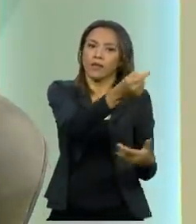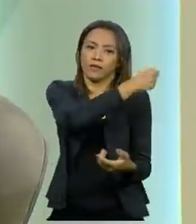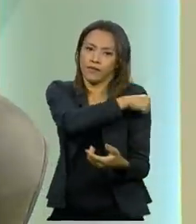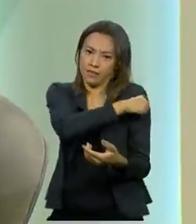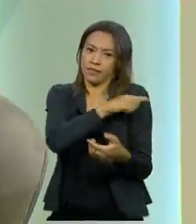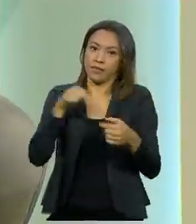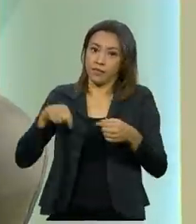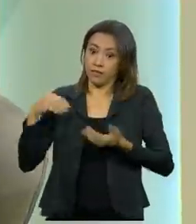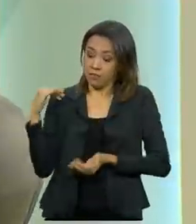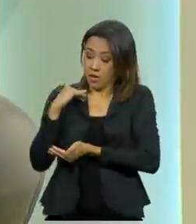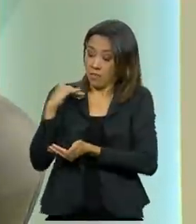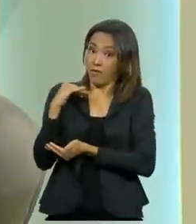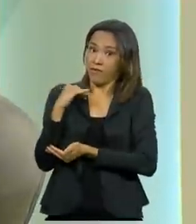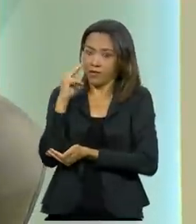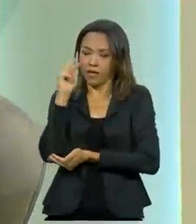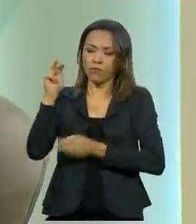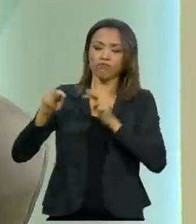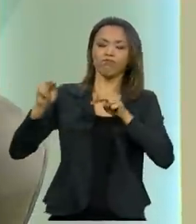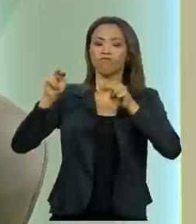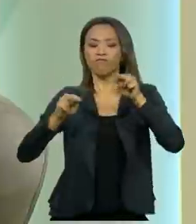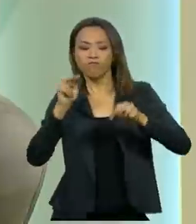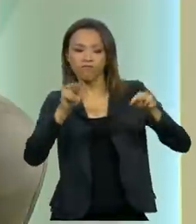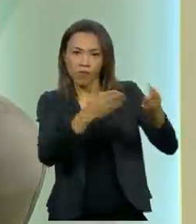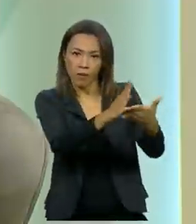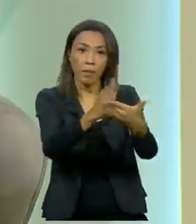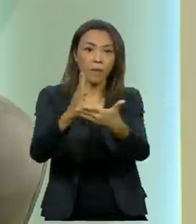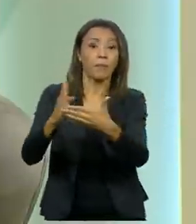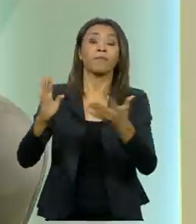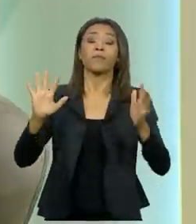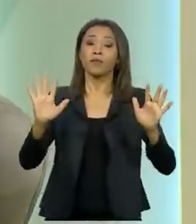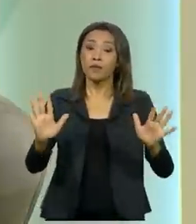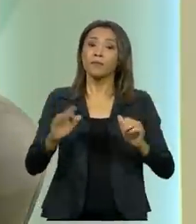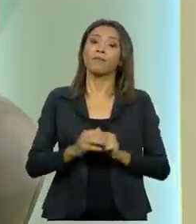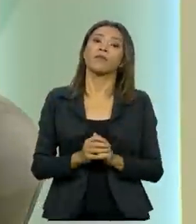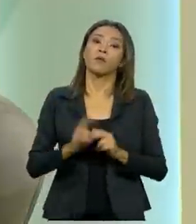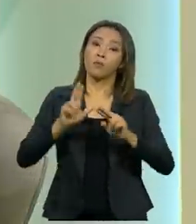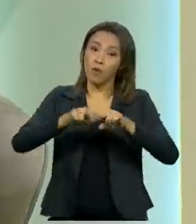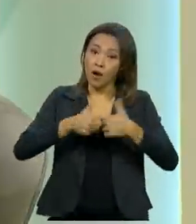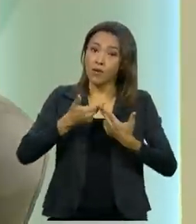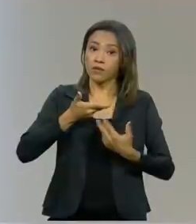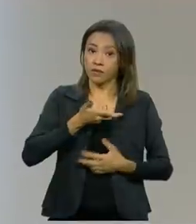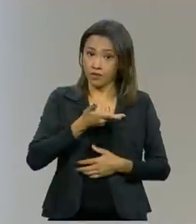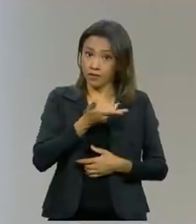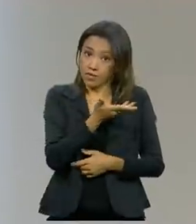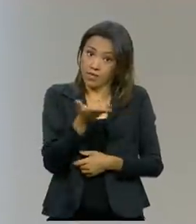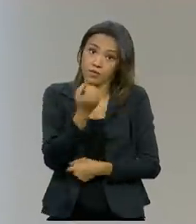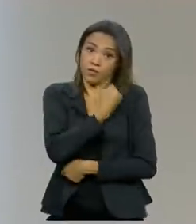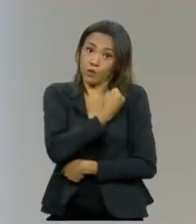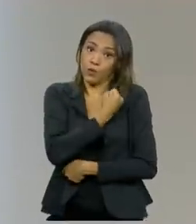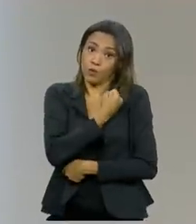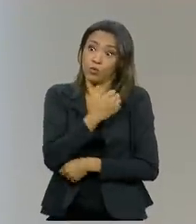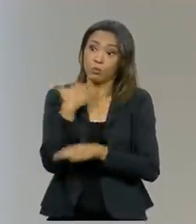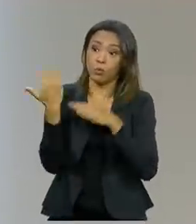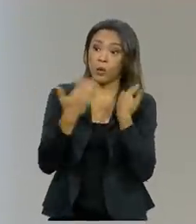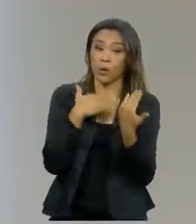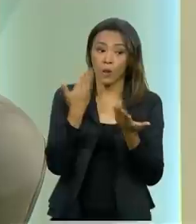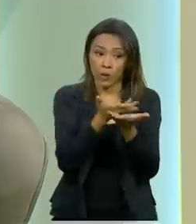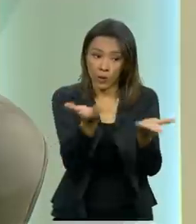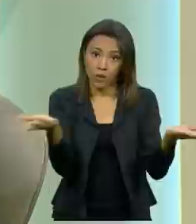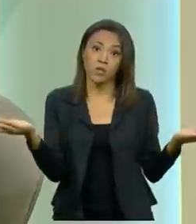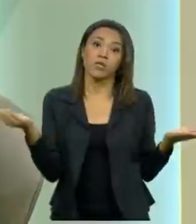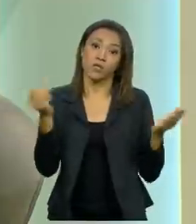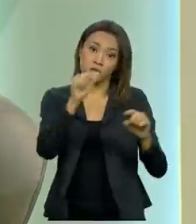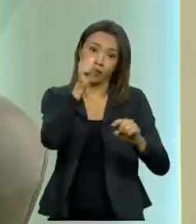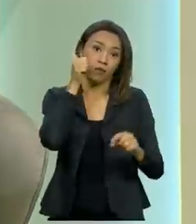de Vigilância Sanitária. Então, sendo assim, em face desse número mais elevado de óbitos em